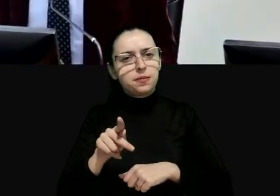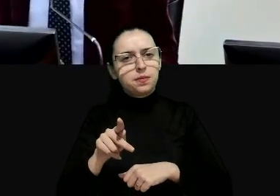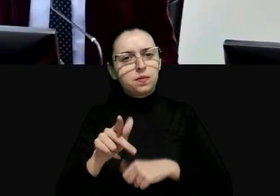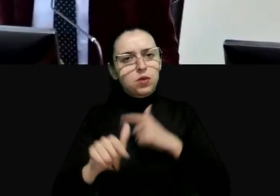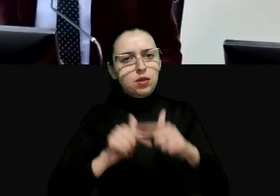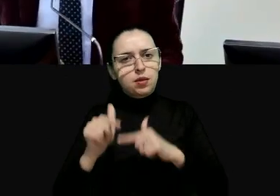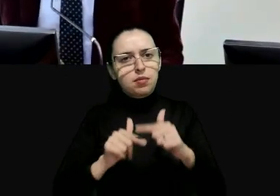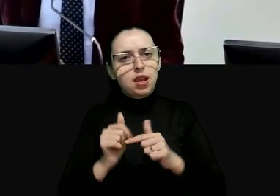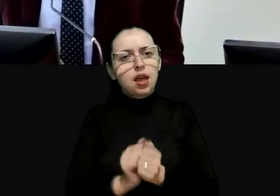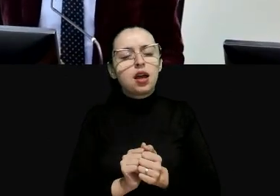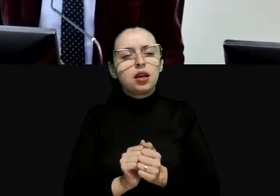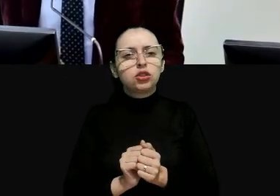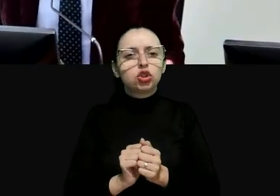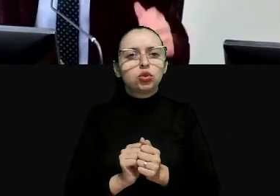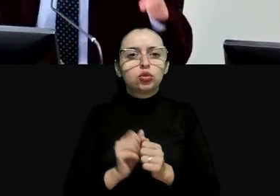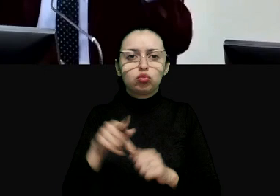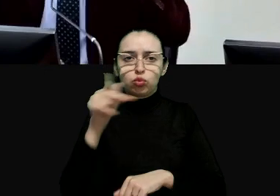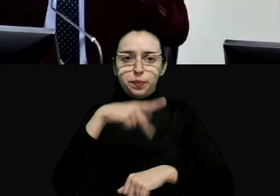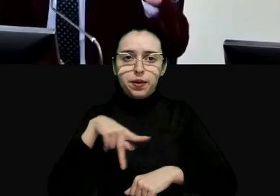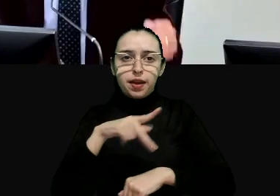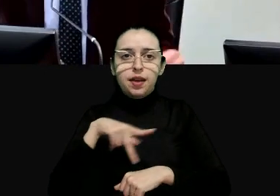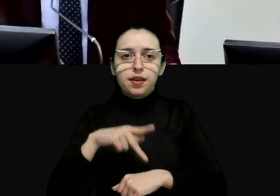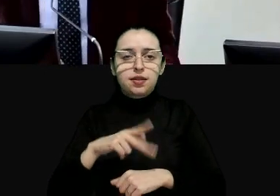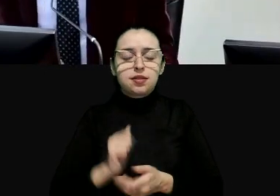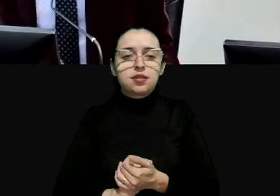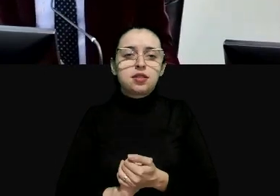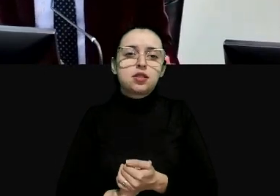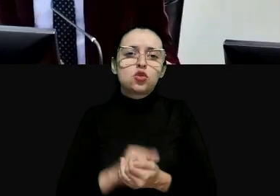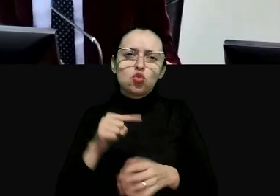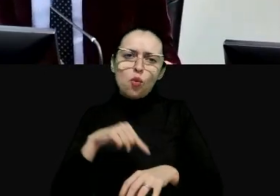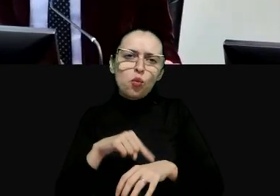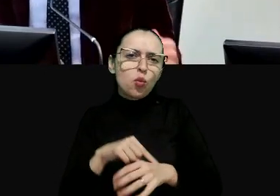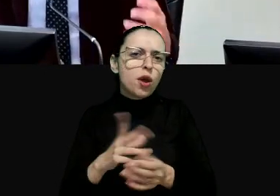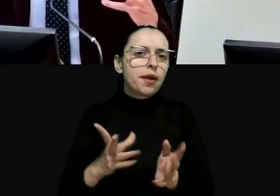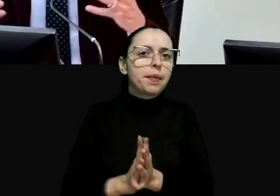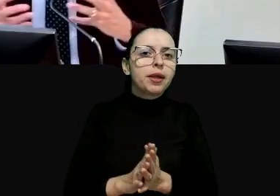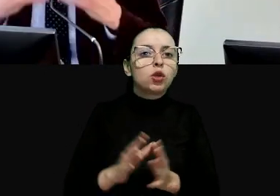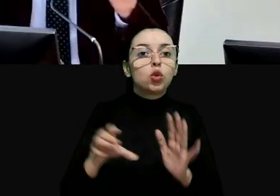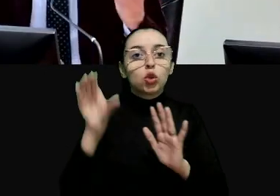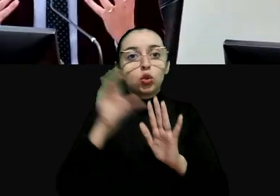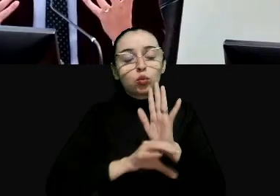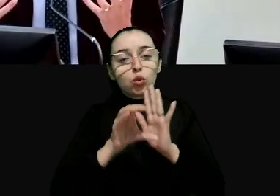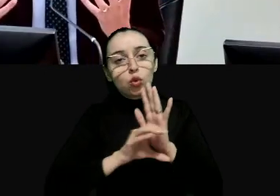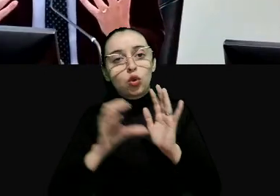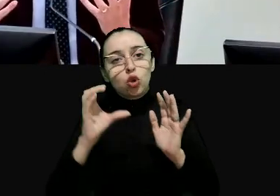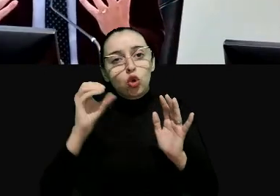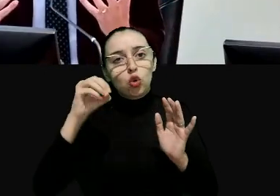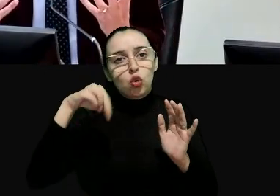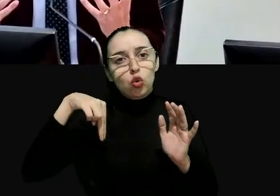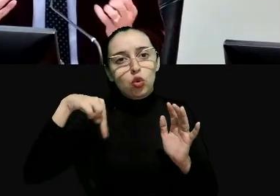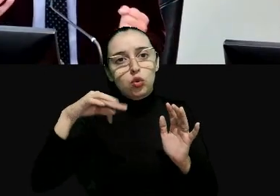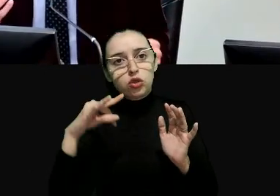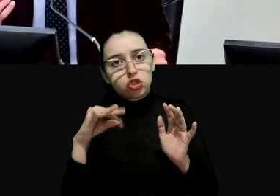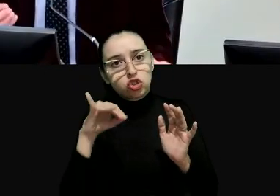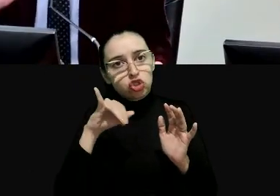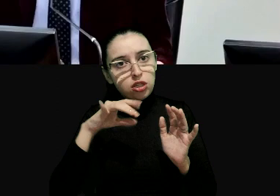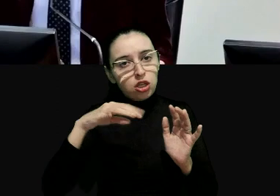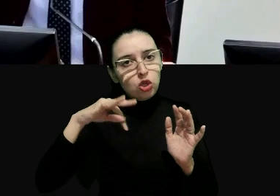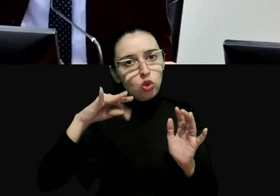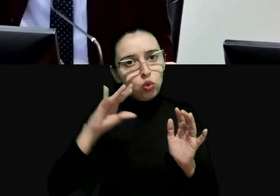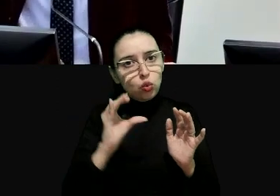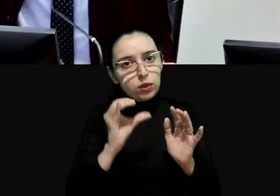a situação no país é dizer no momento da Constitução o Constituinte a maioria diz que